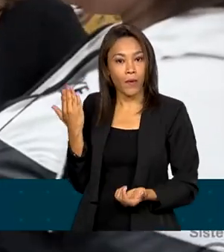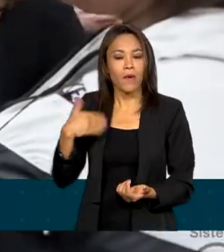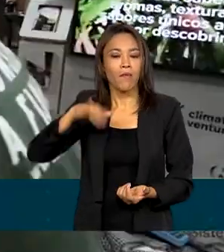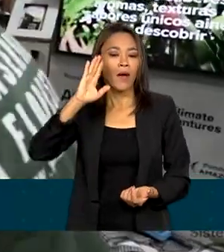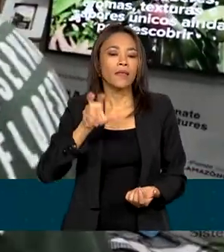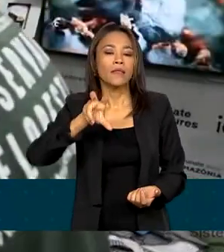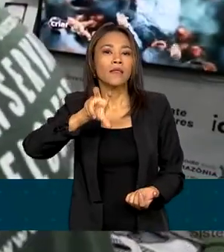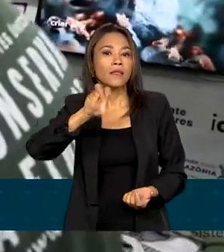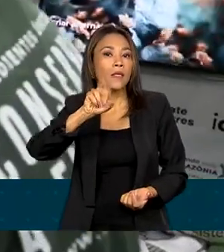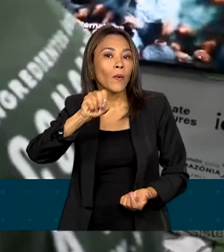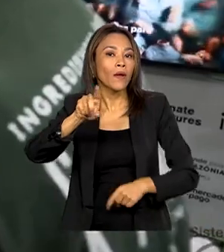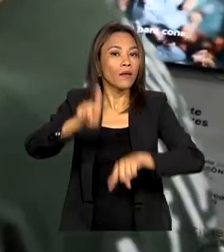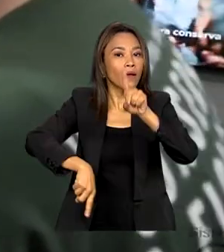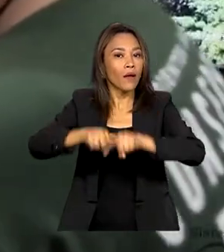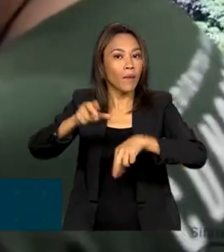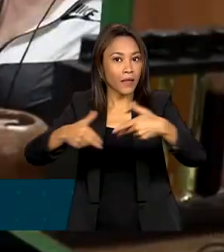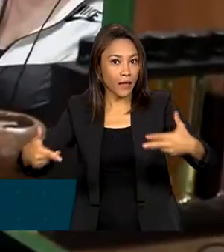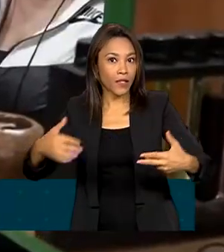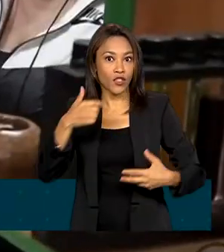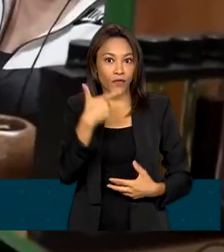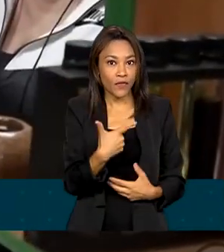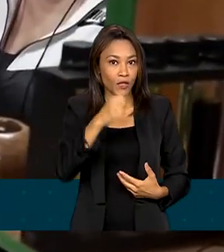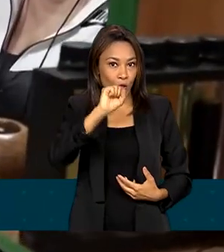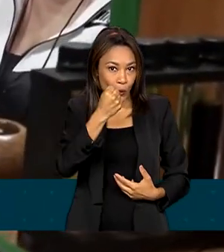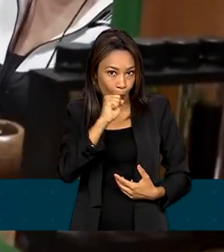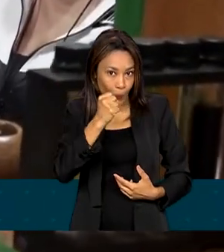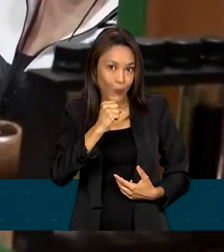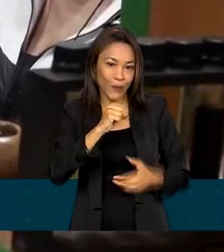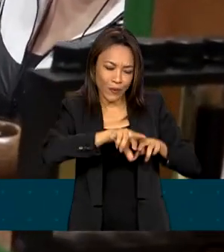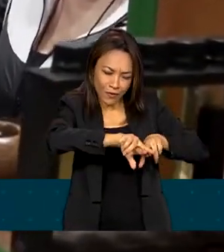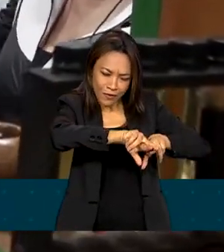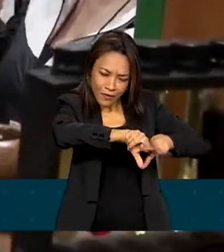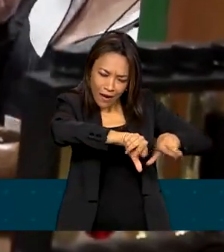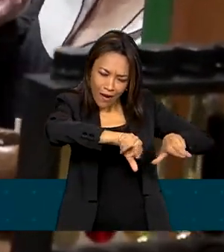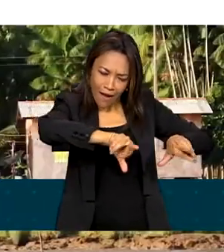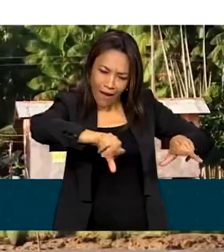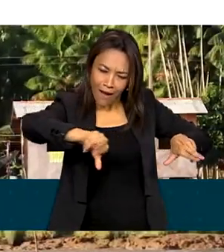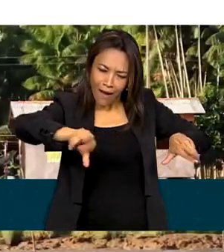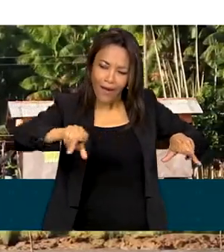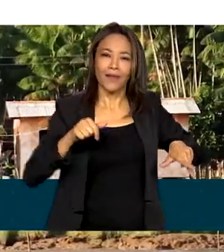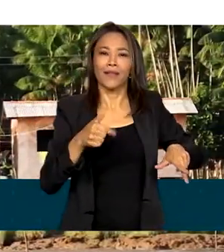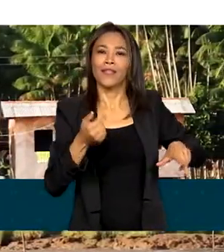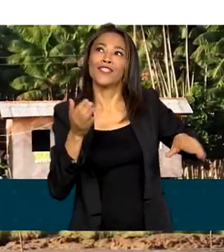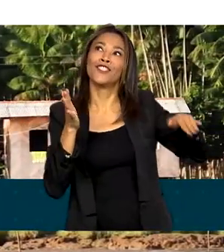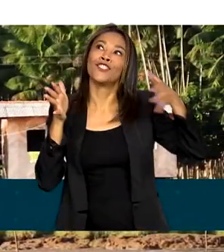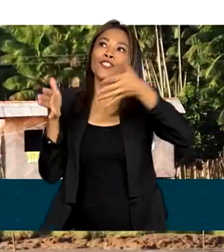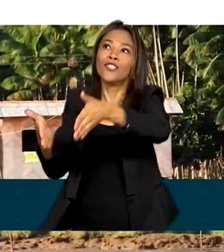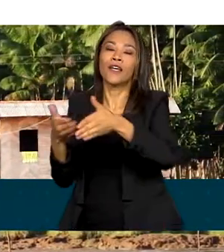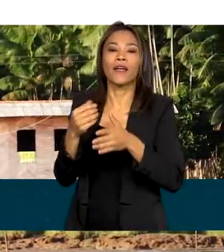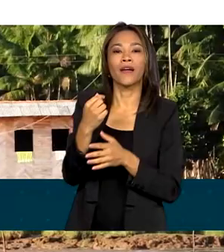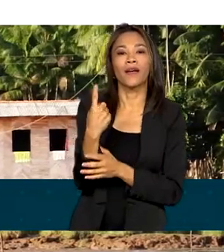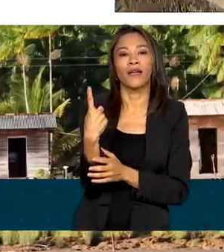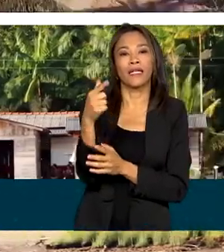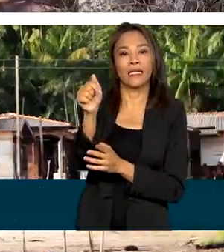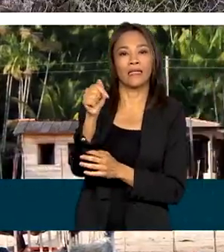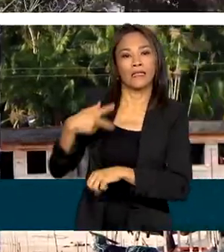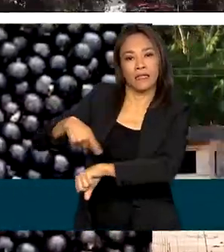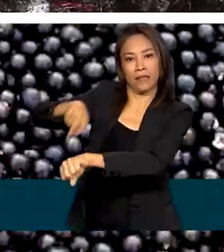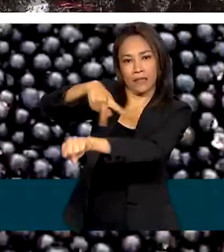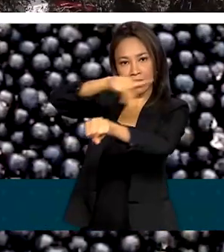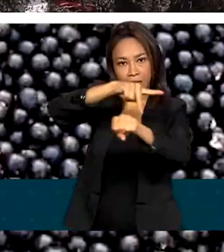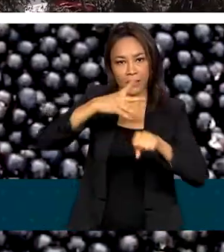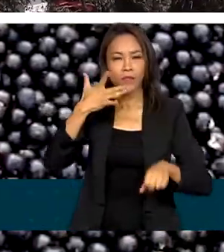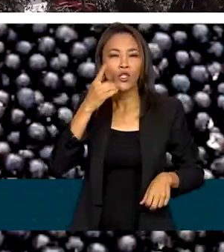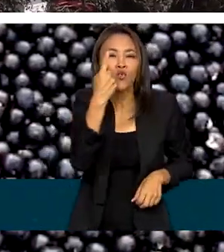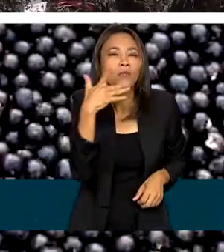50 produtos de 28 espécies botânicas que chegam a 17 países. E uma das delícias